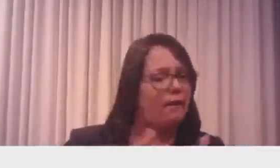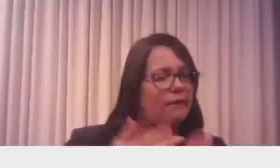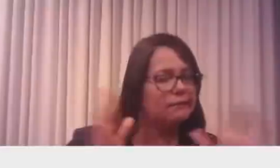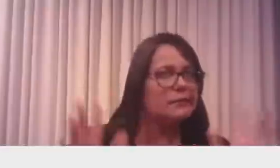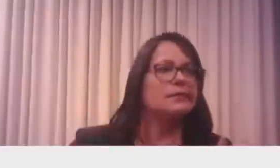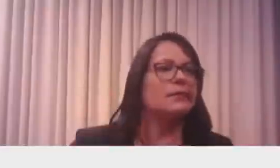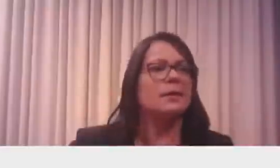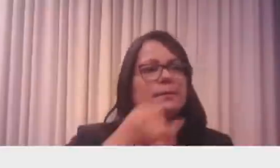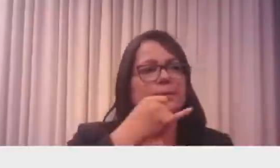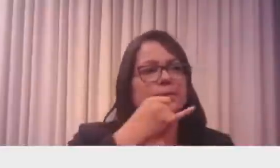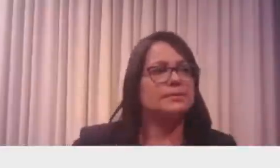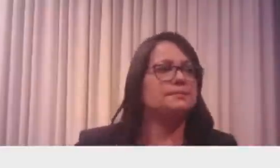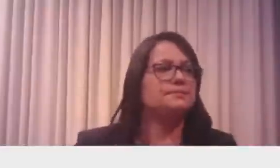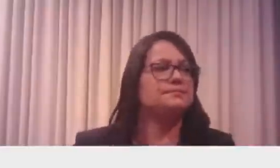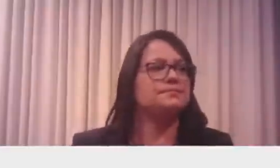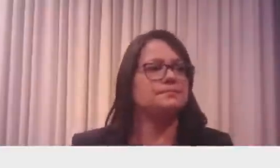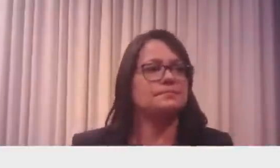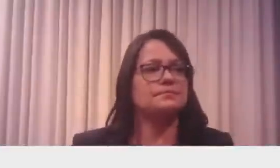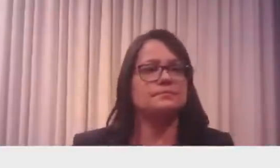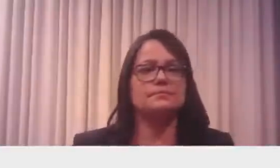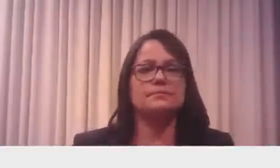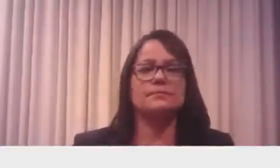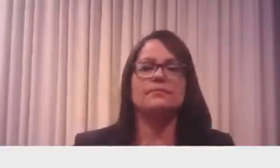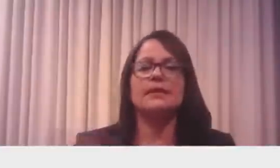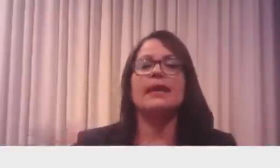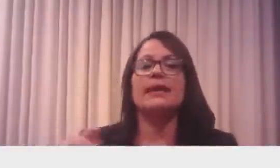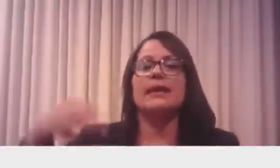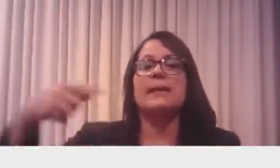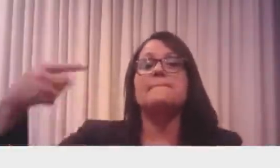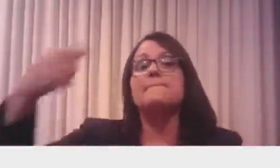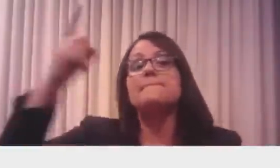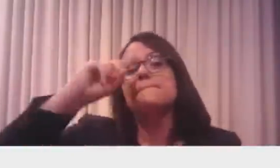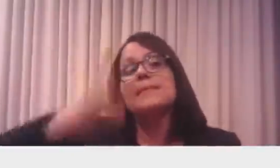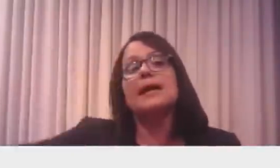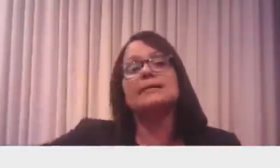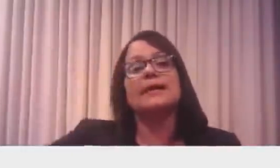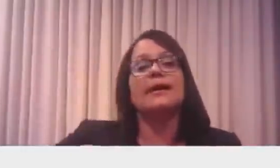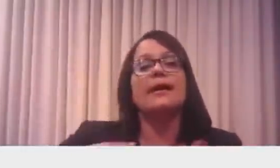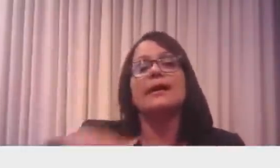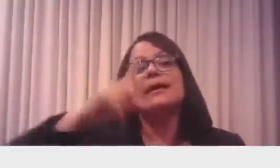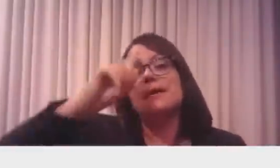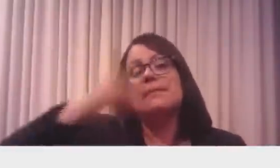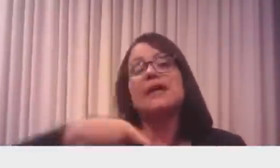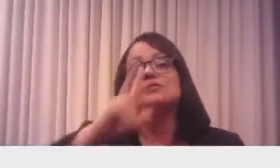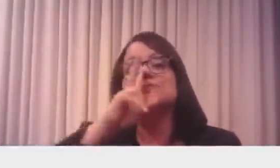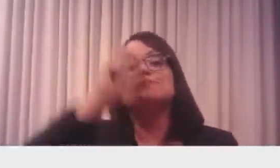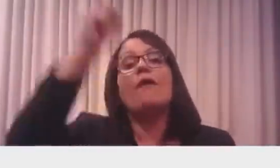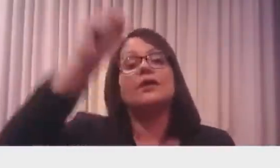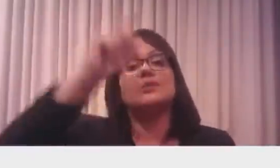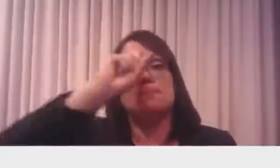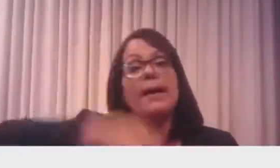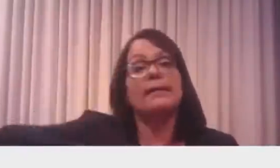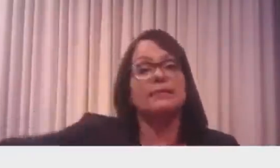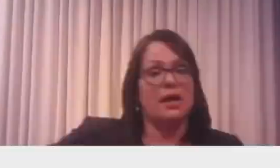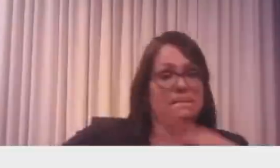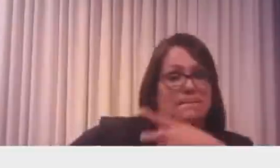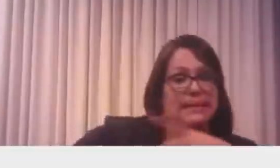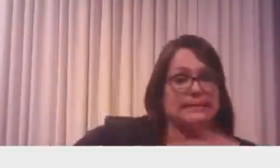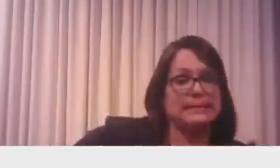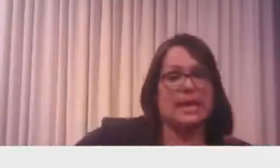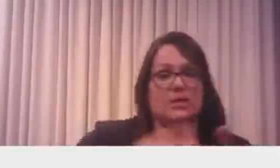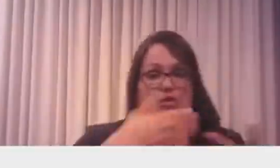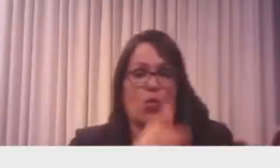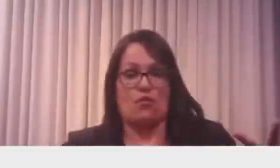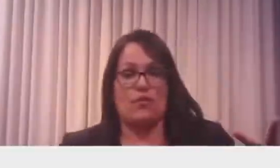Continua, quem manda mais, entre eu, governador e prefeito, o prefeito manda mais. Então, prefeitos e